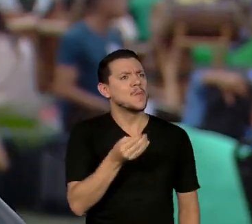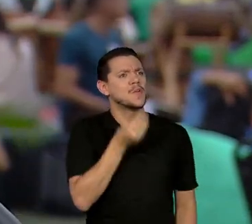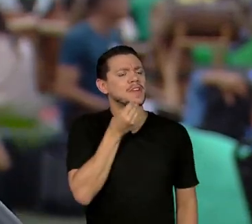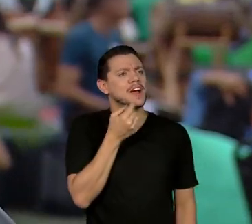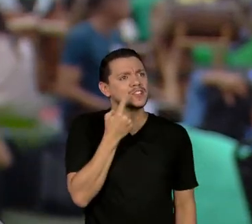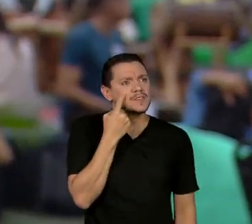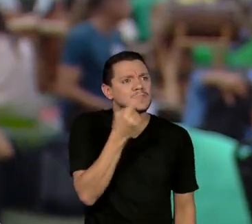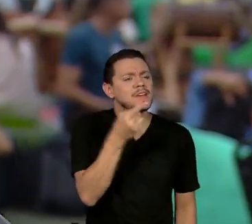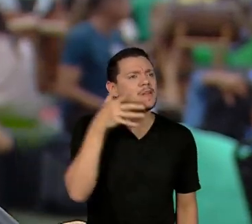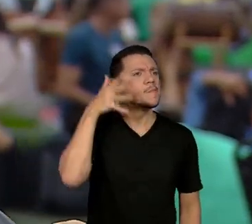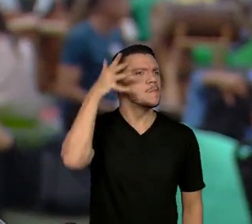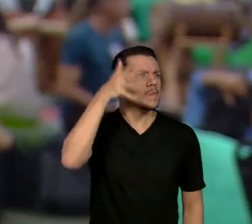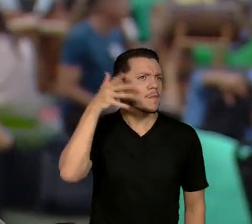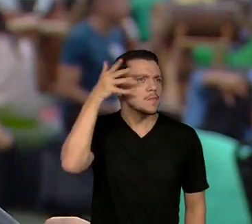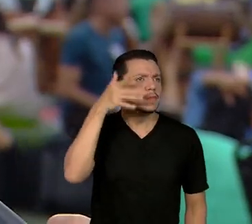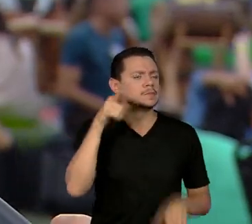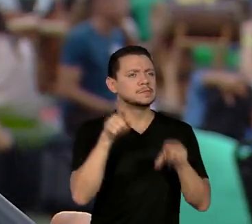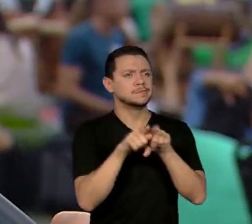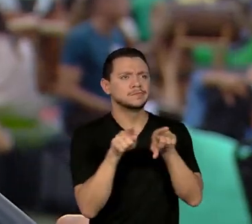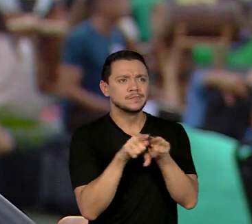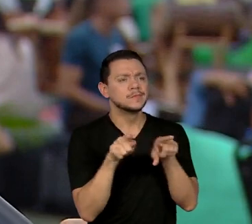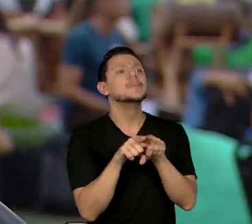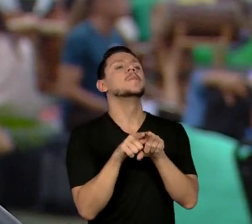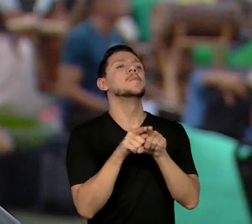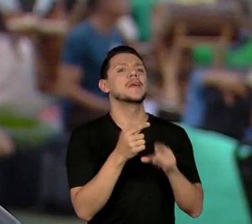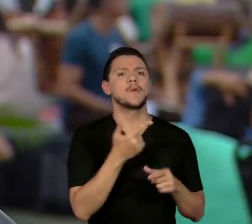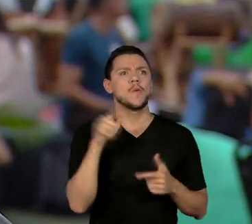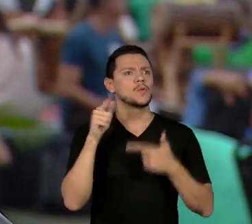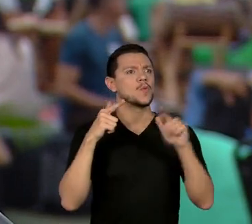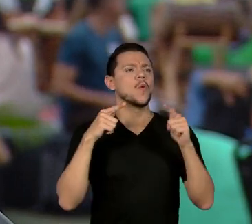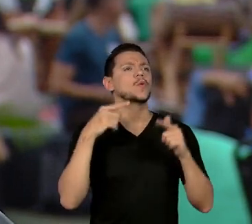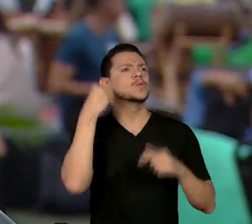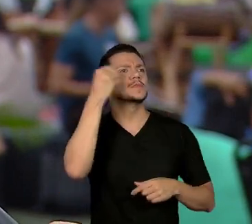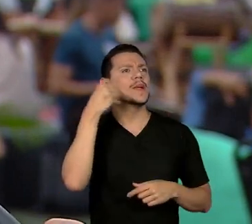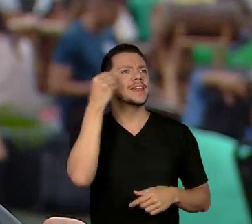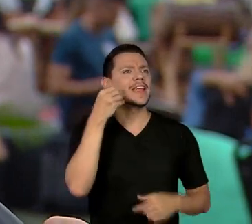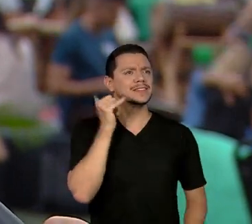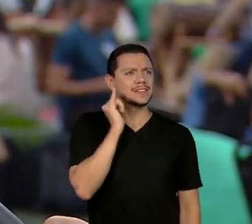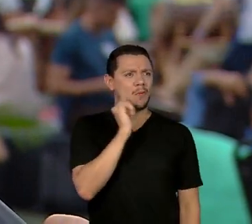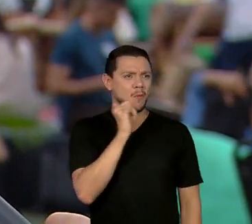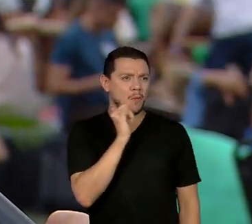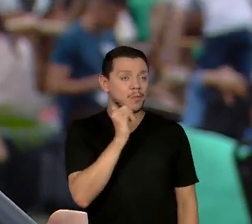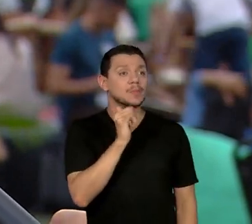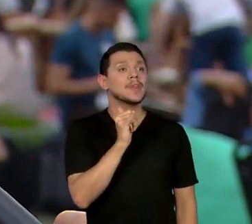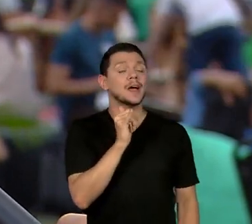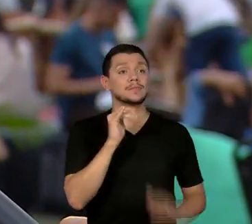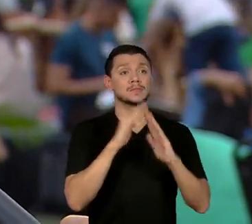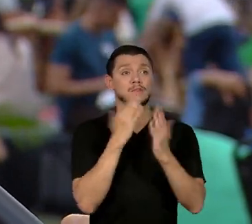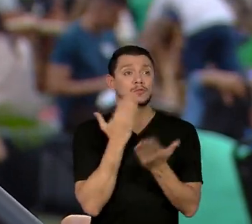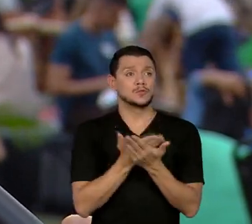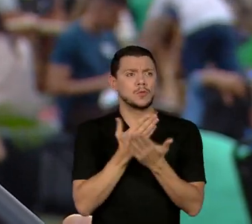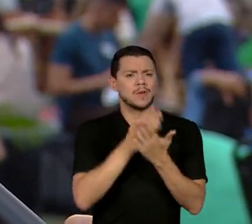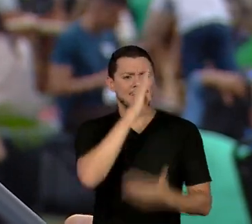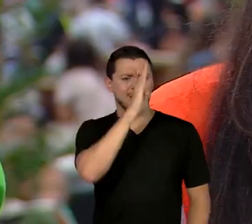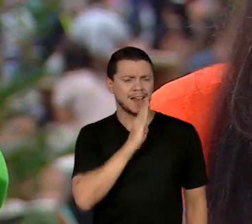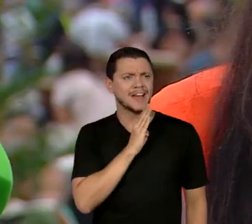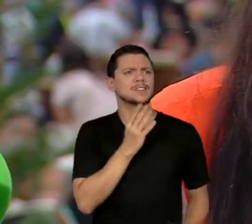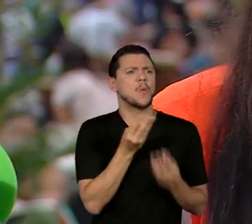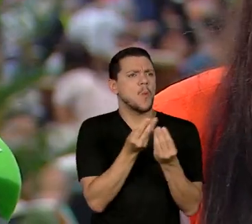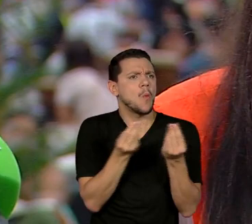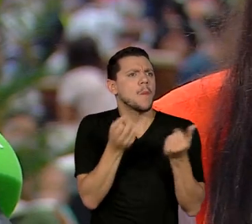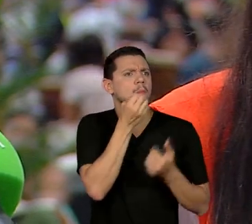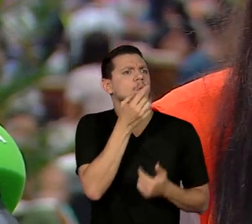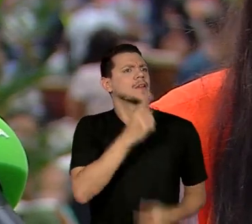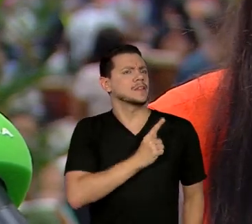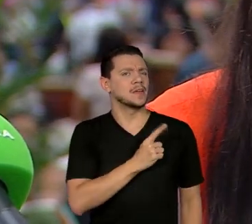ver nas palestras e nas outras relatos de experiência, como a nossa escola pública é de qualidade. Escola